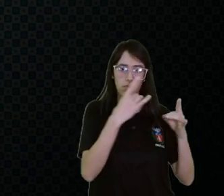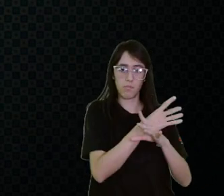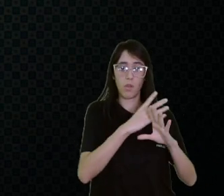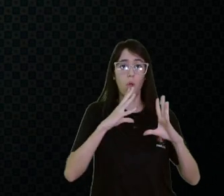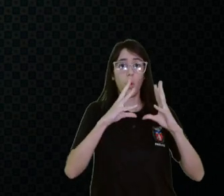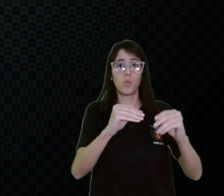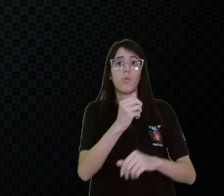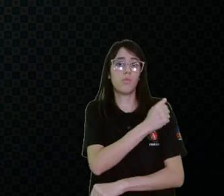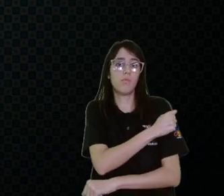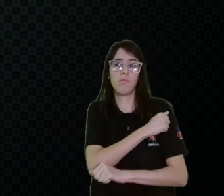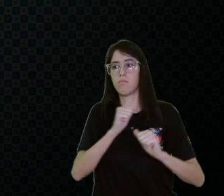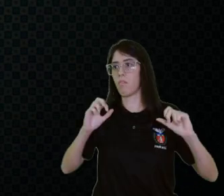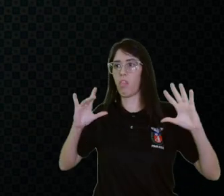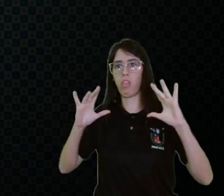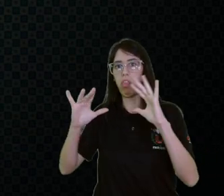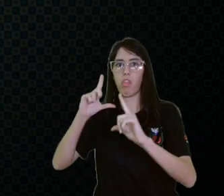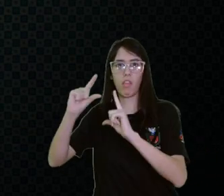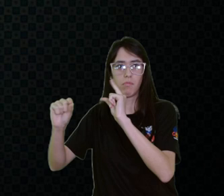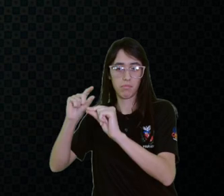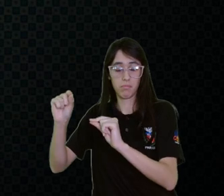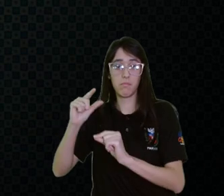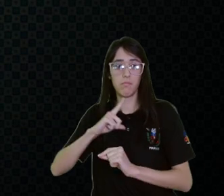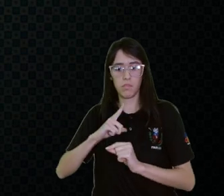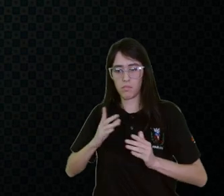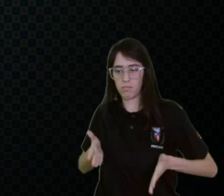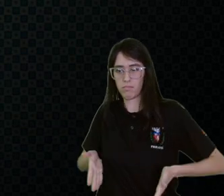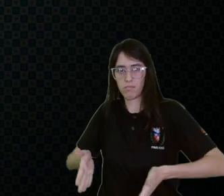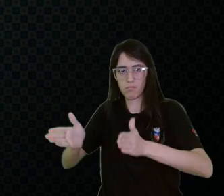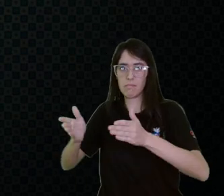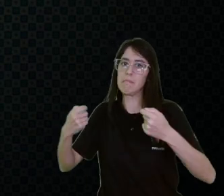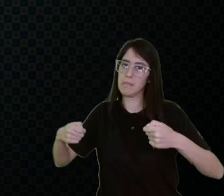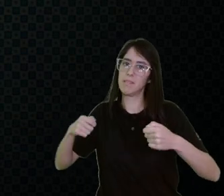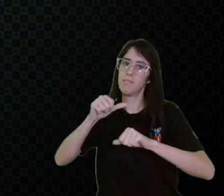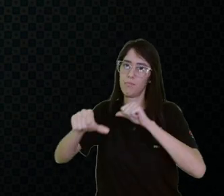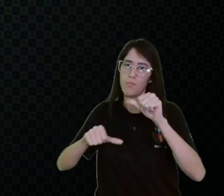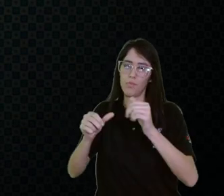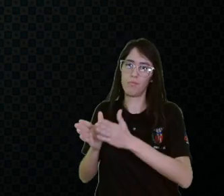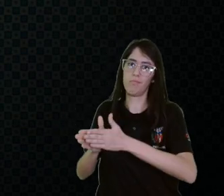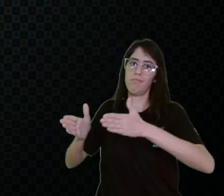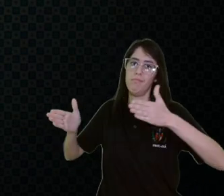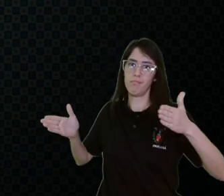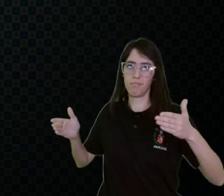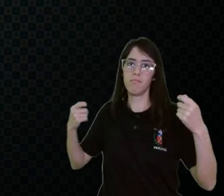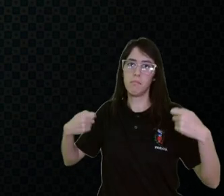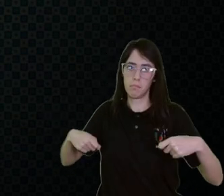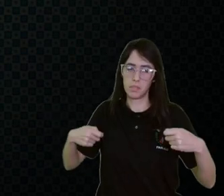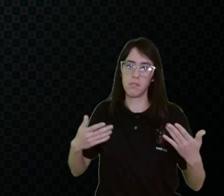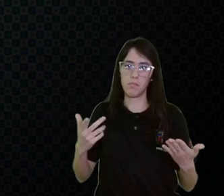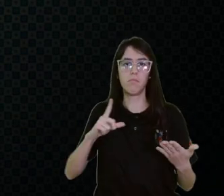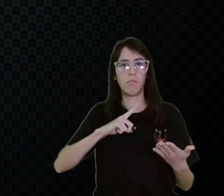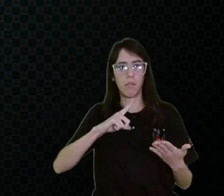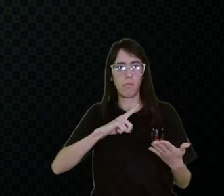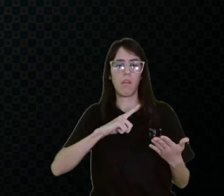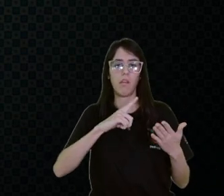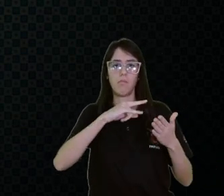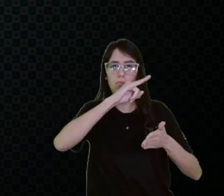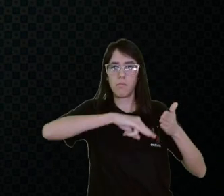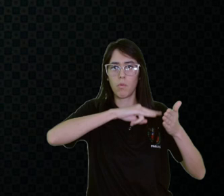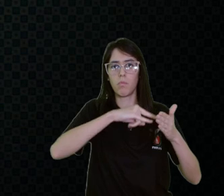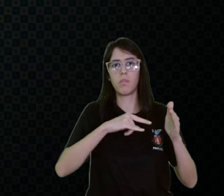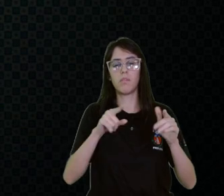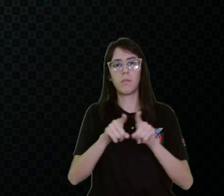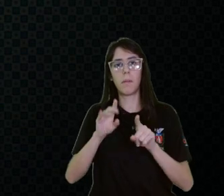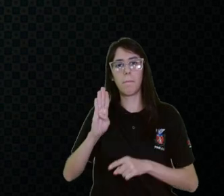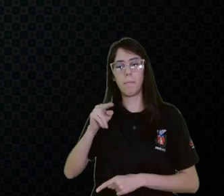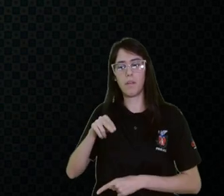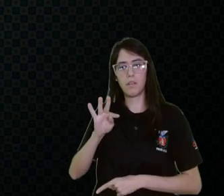acabam saindo juntos. Então, o corredor, ele precisa ser mais largo. Isso tudo a gente vê lá na NBR, no nosso BNT,